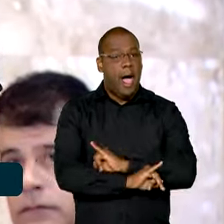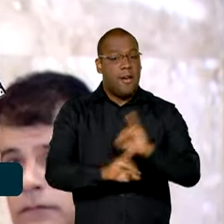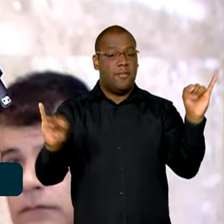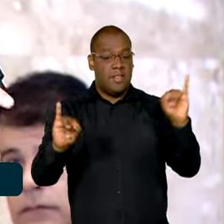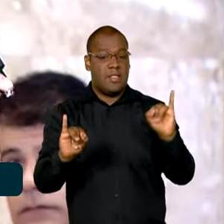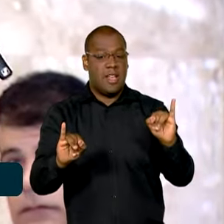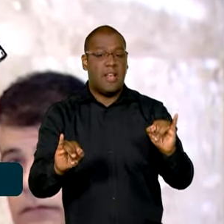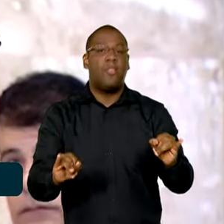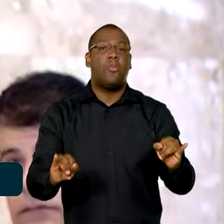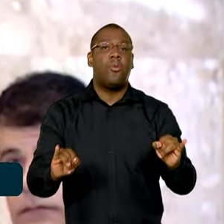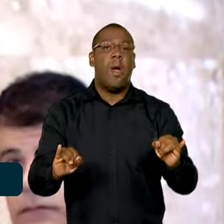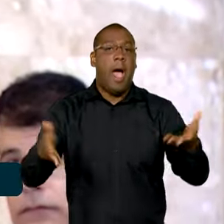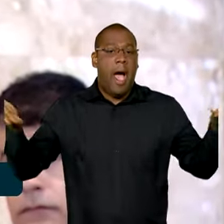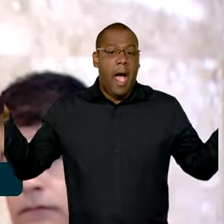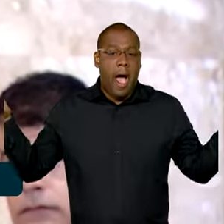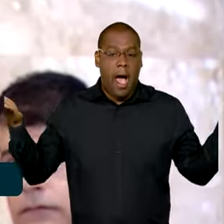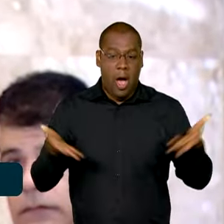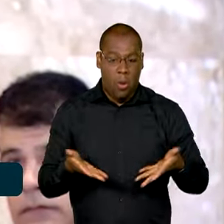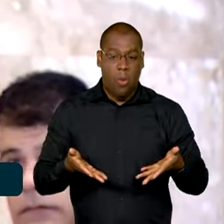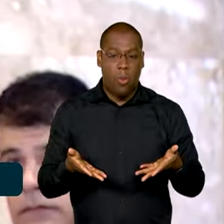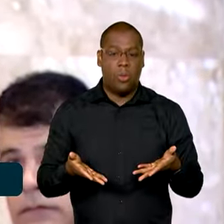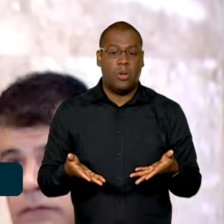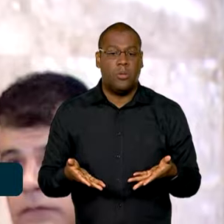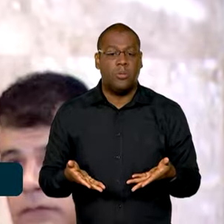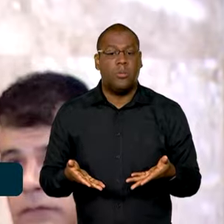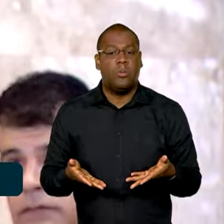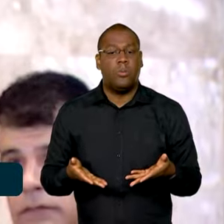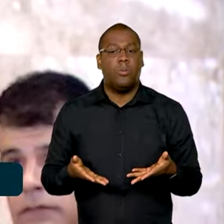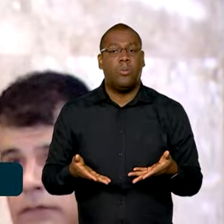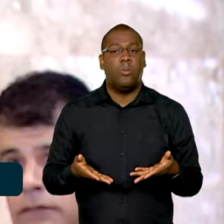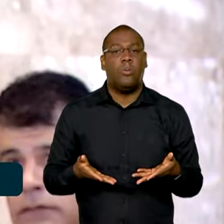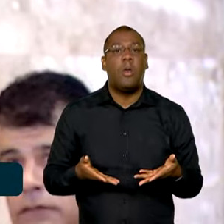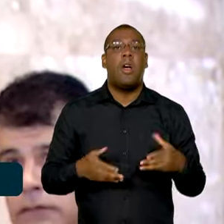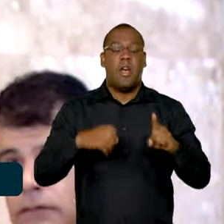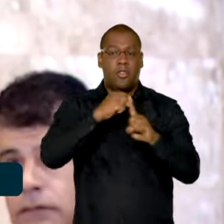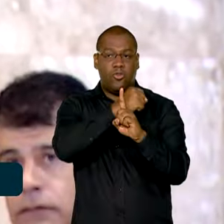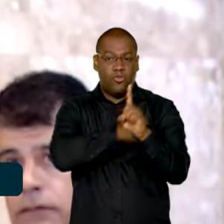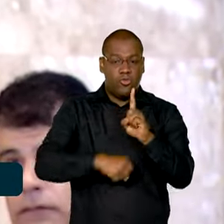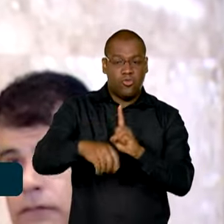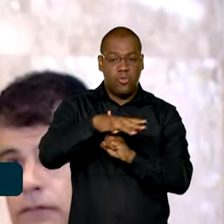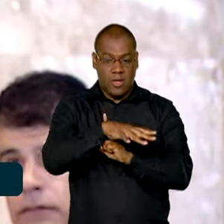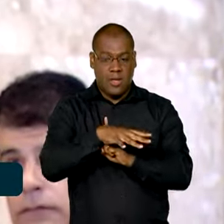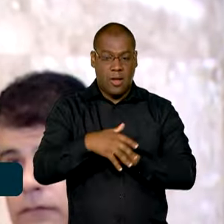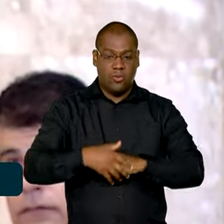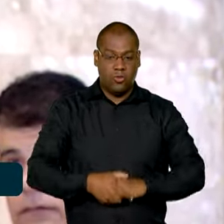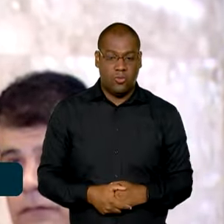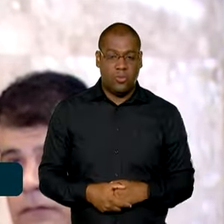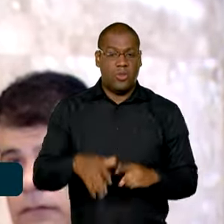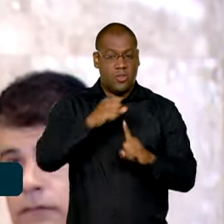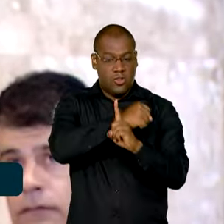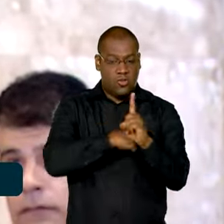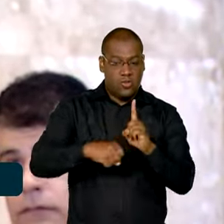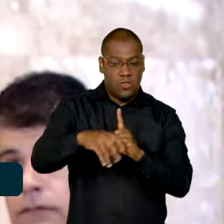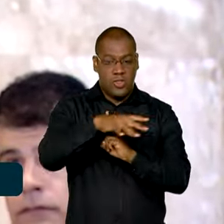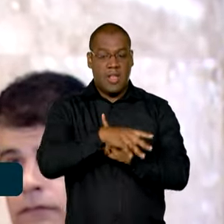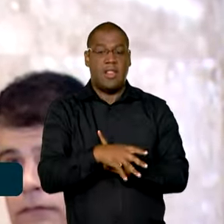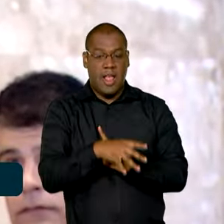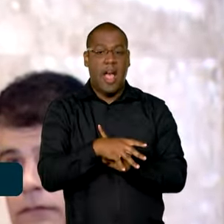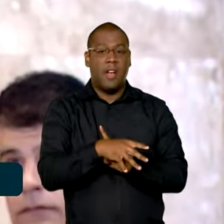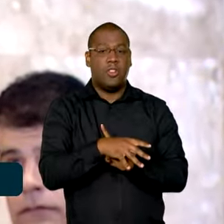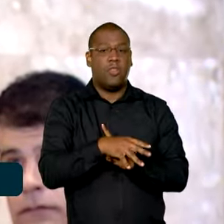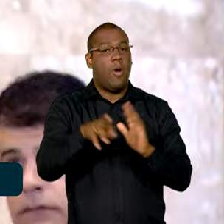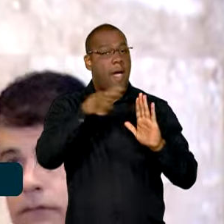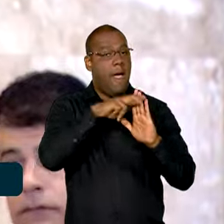a consulta pública para contribuições da sociedade à construção dessas diretrizes